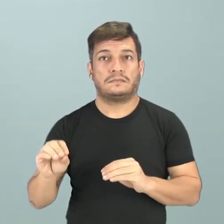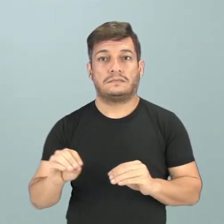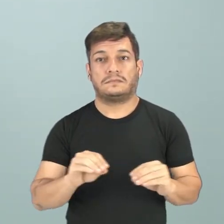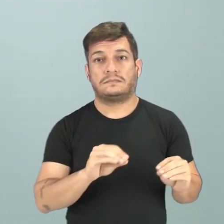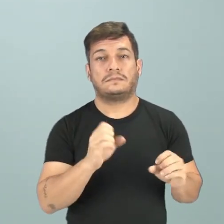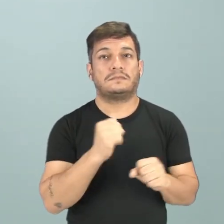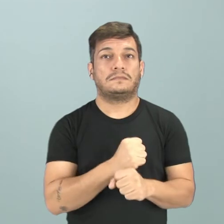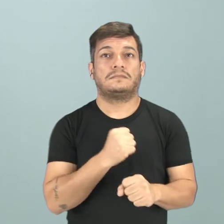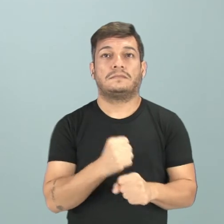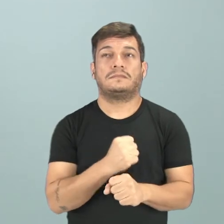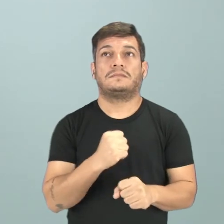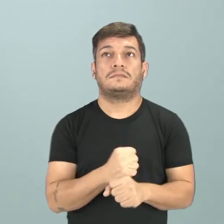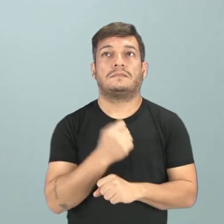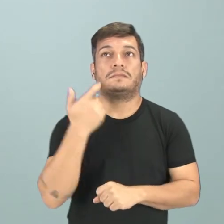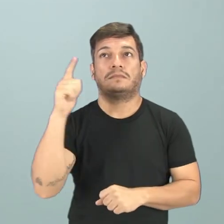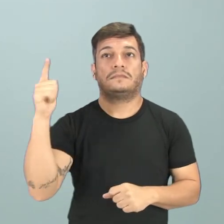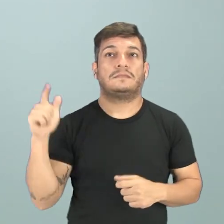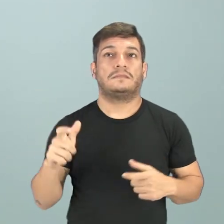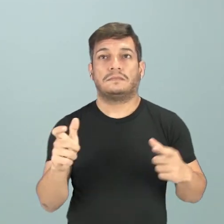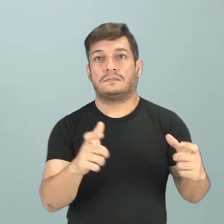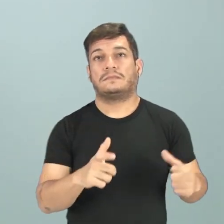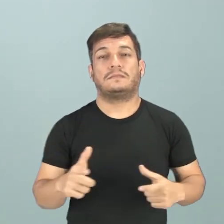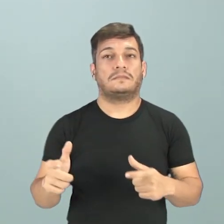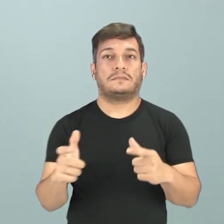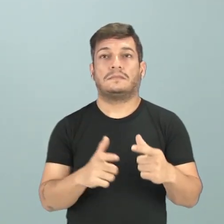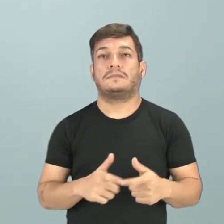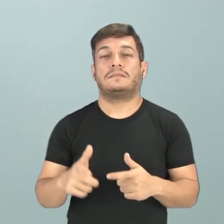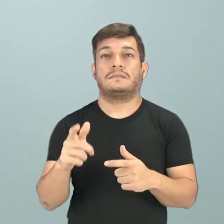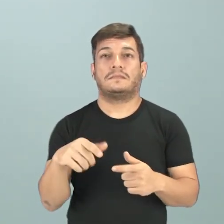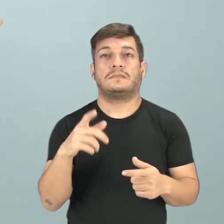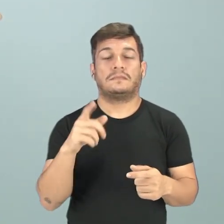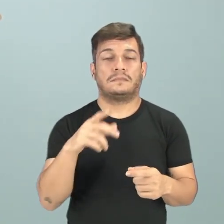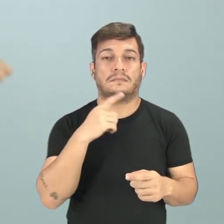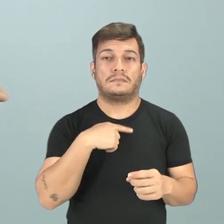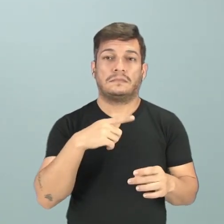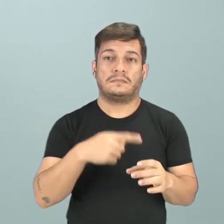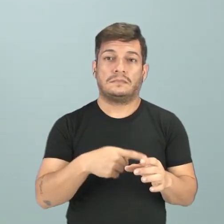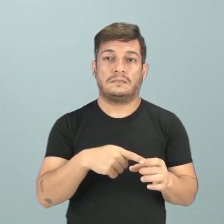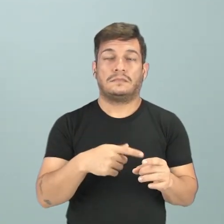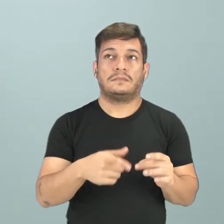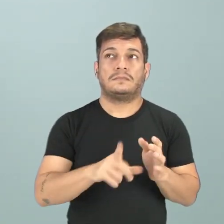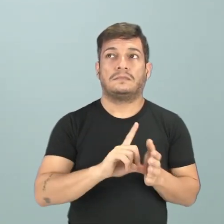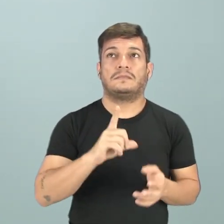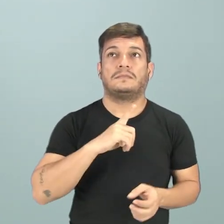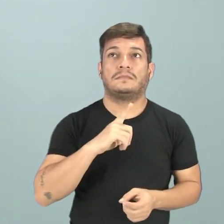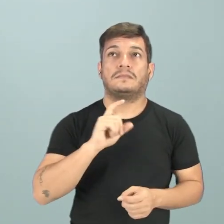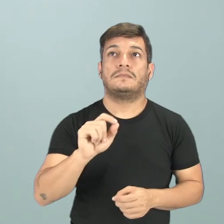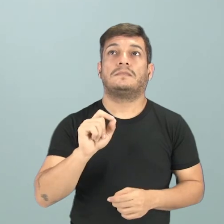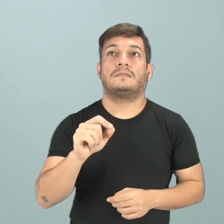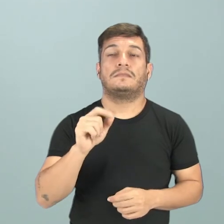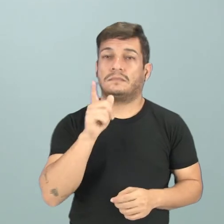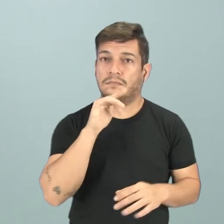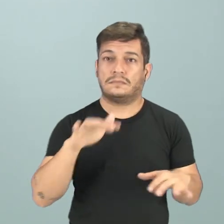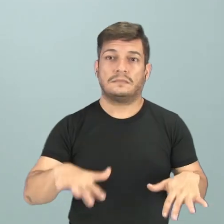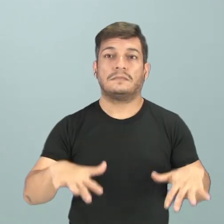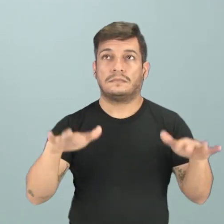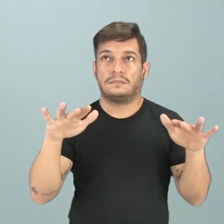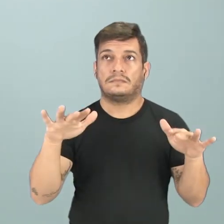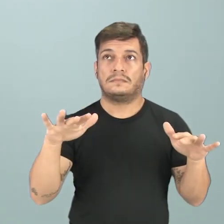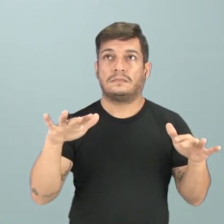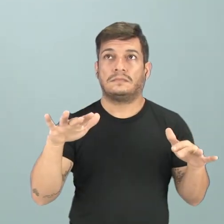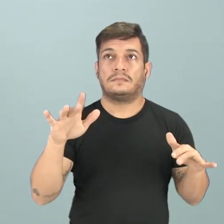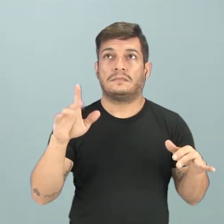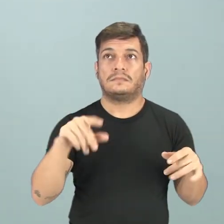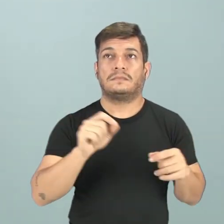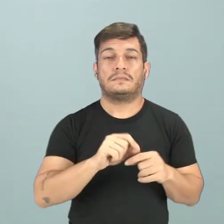reconstruídas em outras áreas para que a cidade antiga, ela viesse a ser inundada. Eu